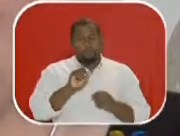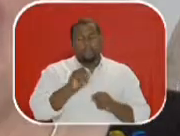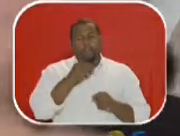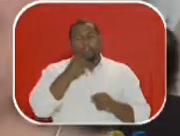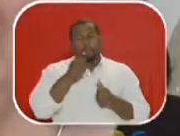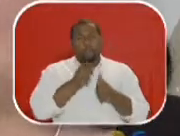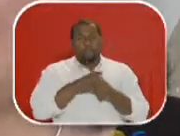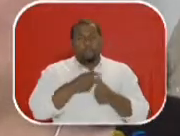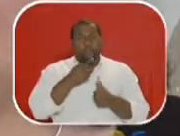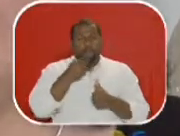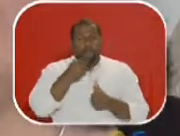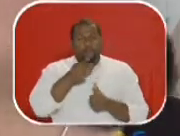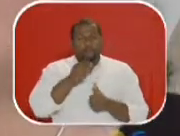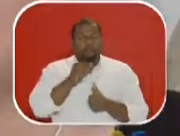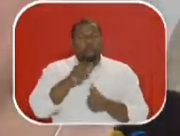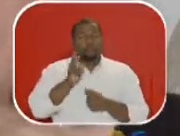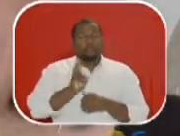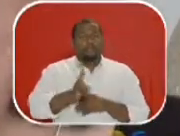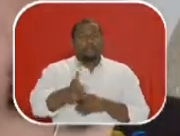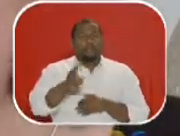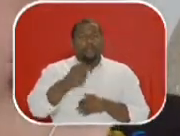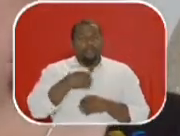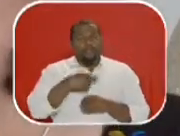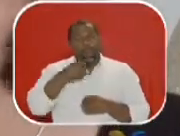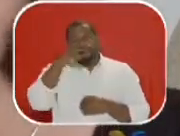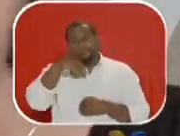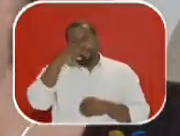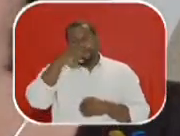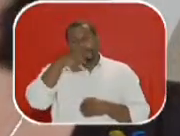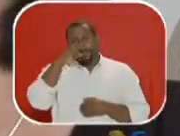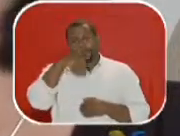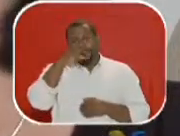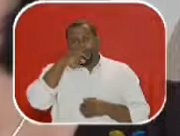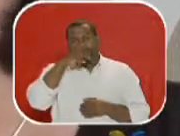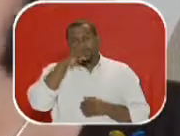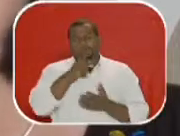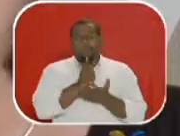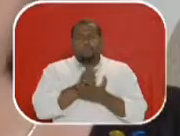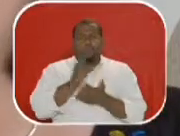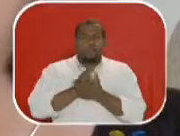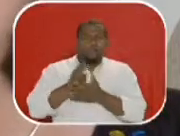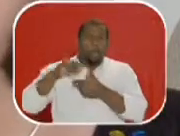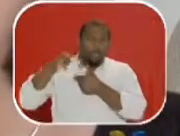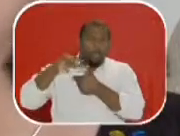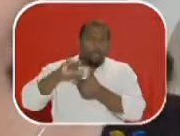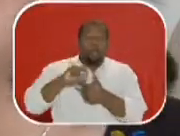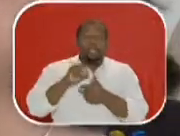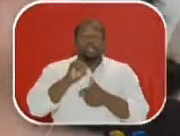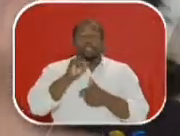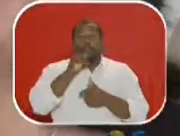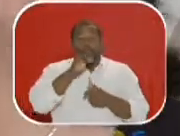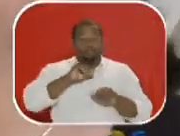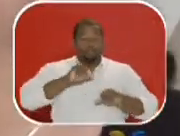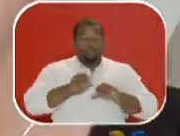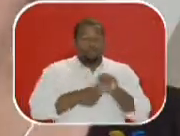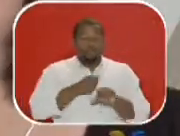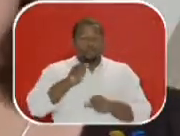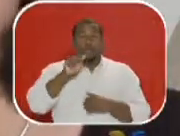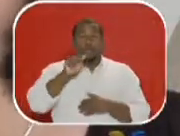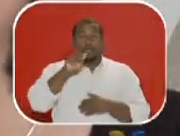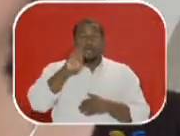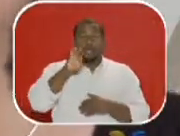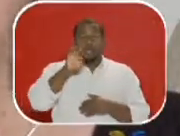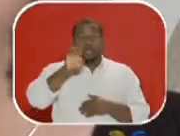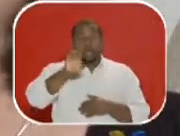a primeira característica que ele tem é que ele tem que ser sempre repetido da mesma forma. Ou seja, o momento em que se transforma em